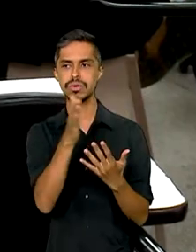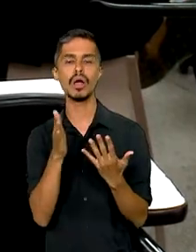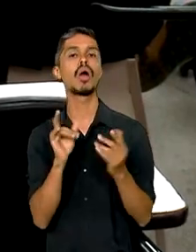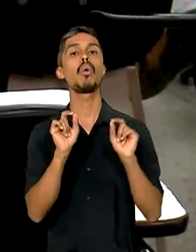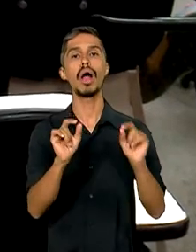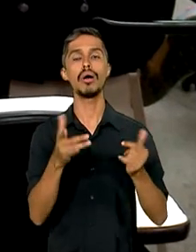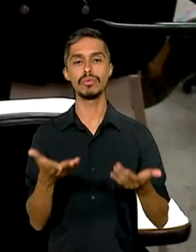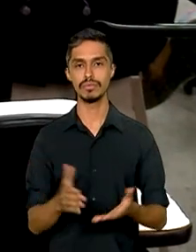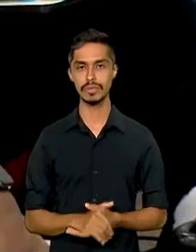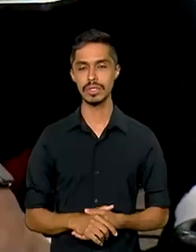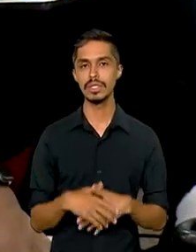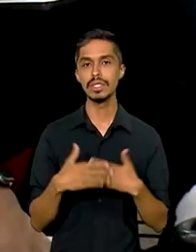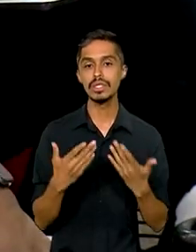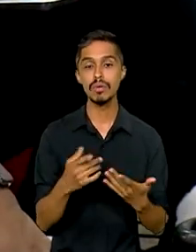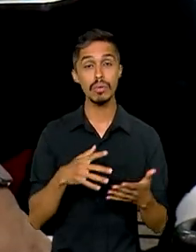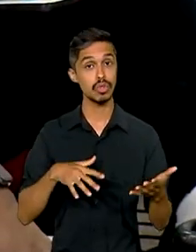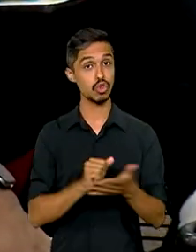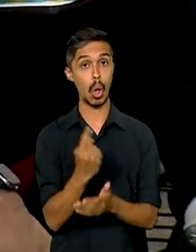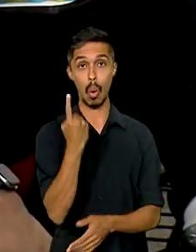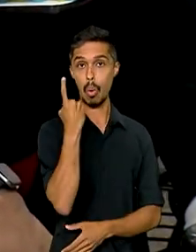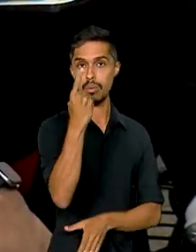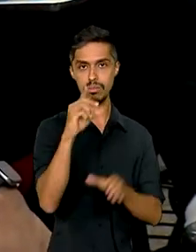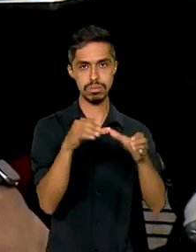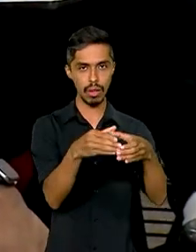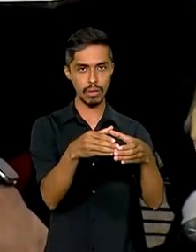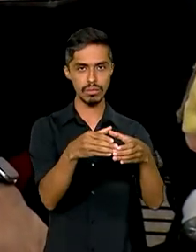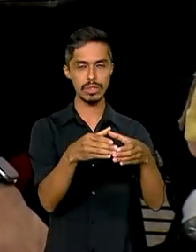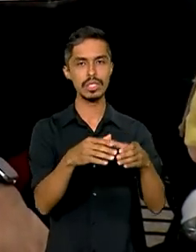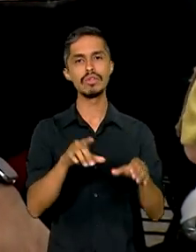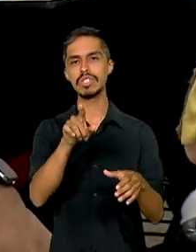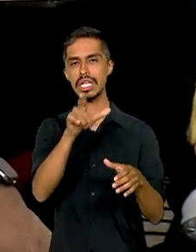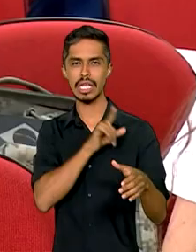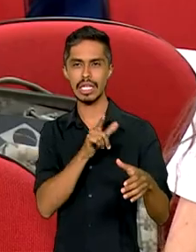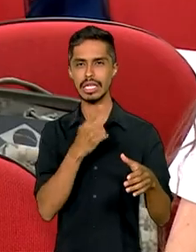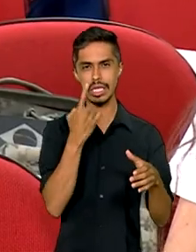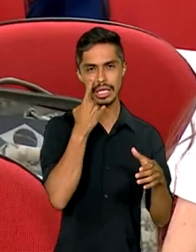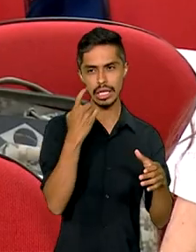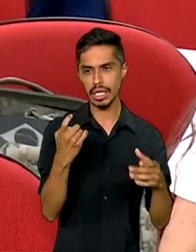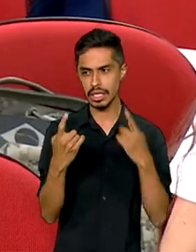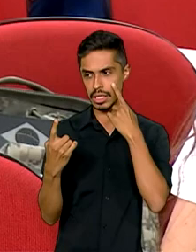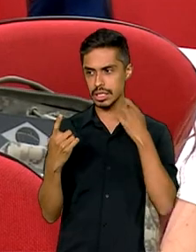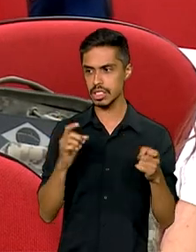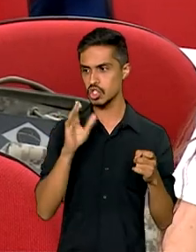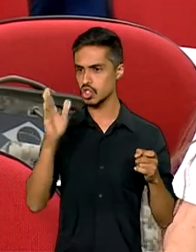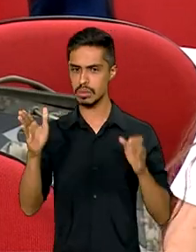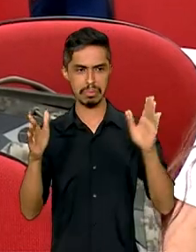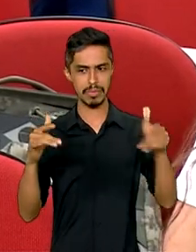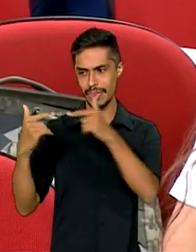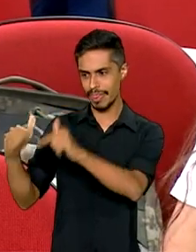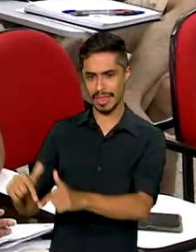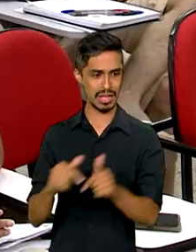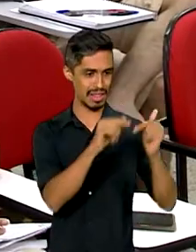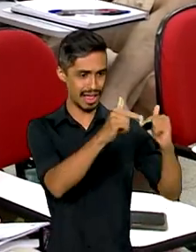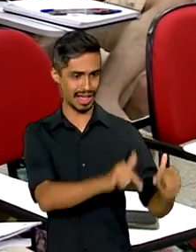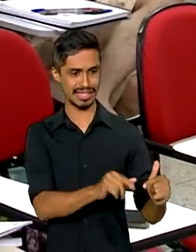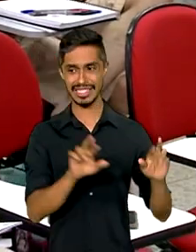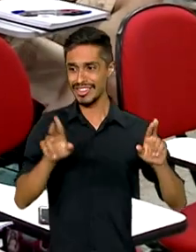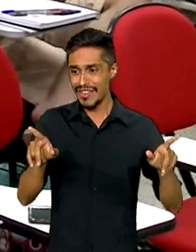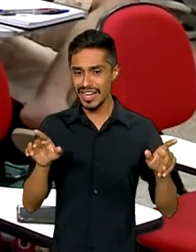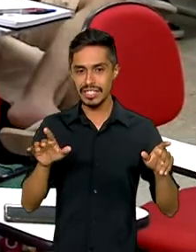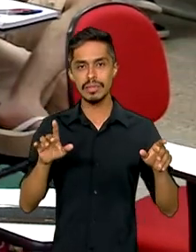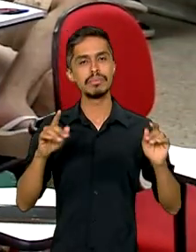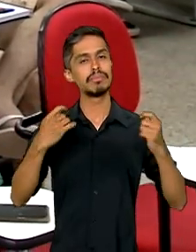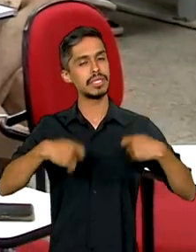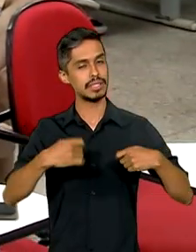lembrando, as pessoas só podem se inscrever em um bloco. Mesmo que você tenha interesse em cargos que podem estar em blocos diferentes, você vai ter que